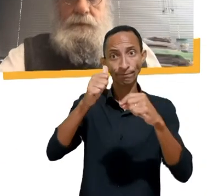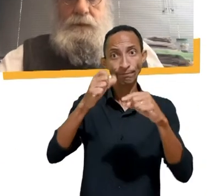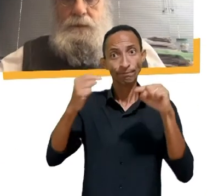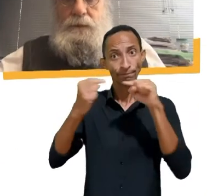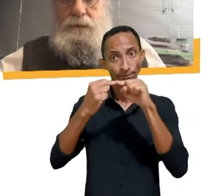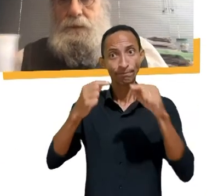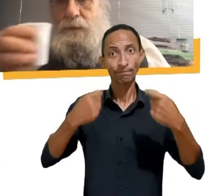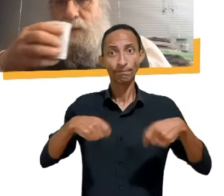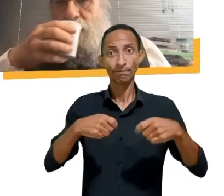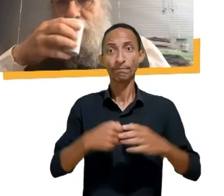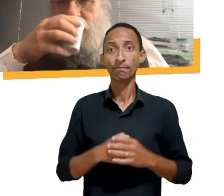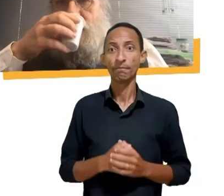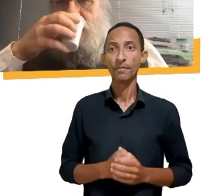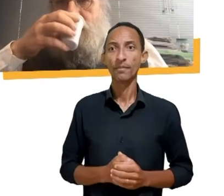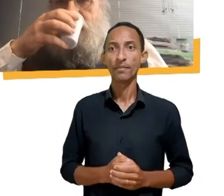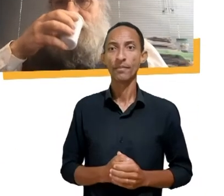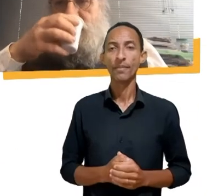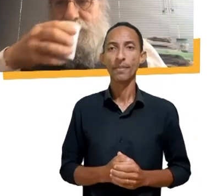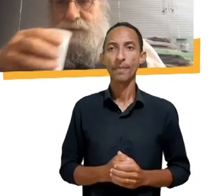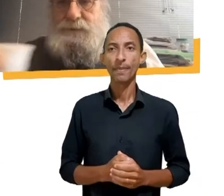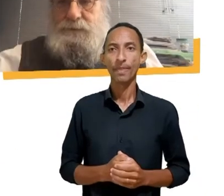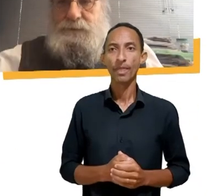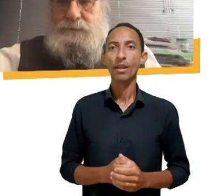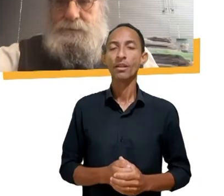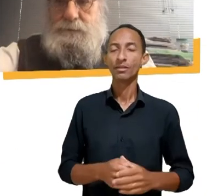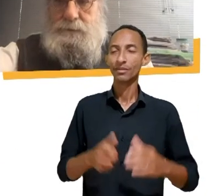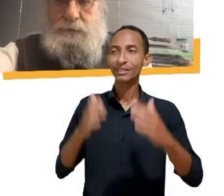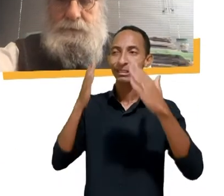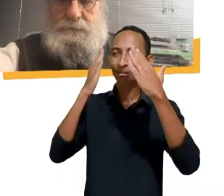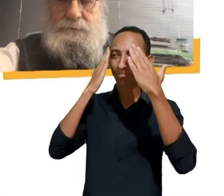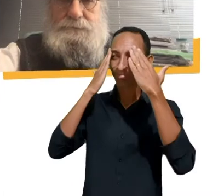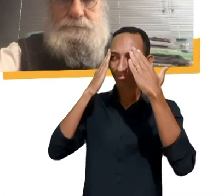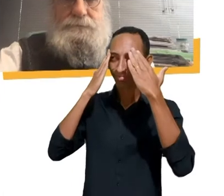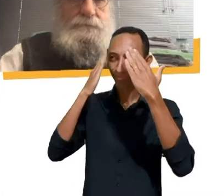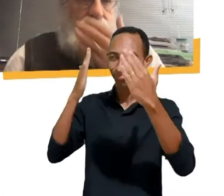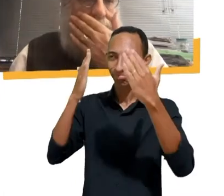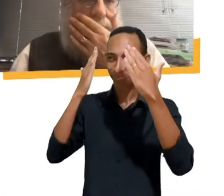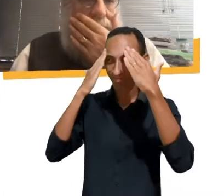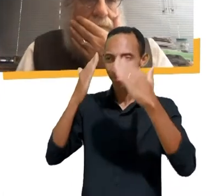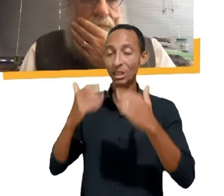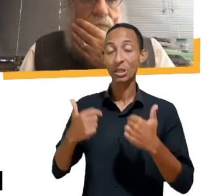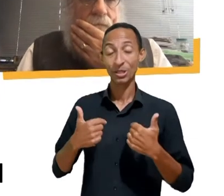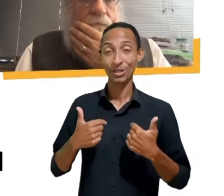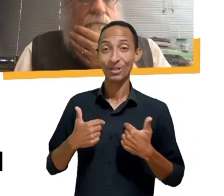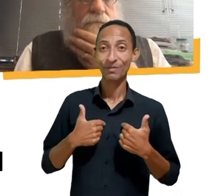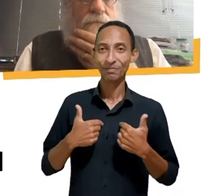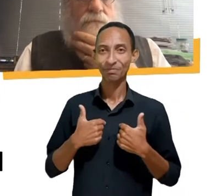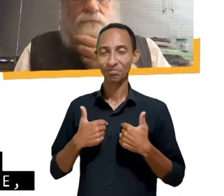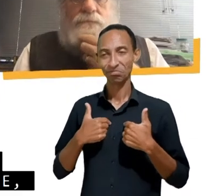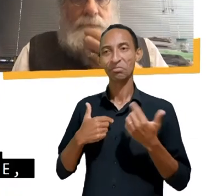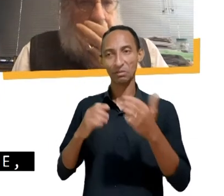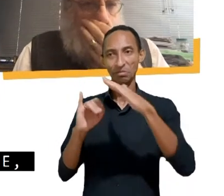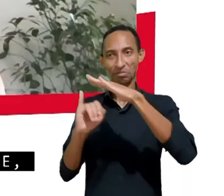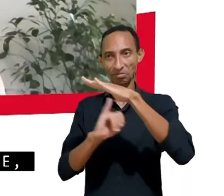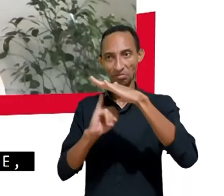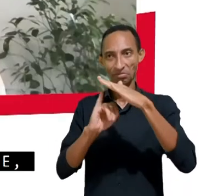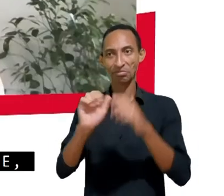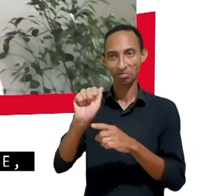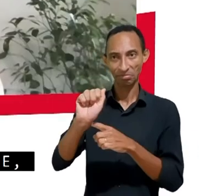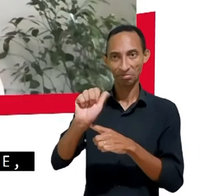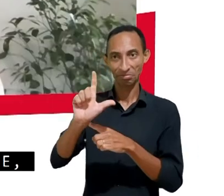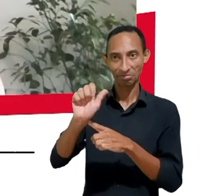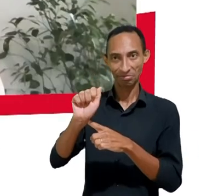Excelente, Marina. Muito obrigada. Eu, pessoalmente, nós no Instituto Alana também temos defendido que dados pessoais de crianças e